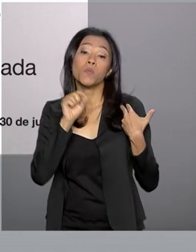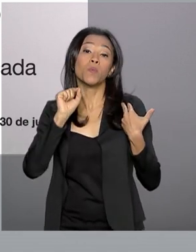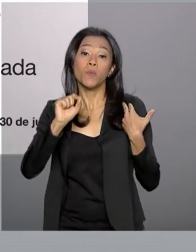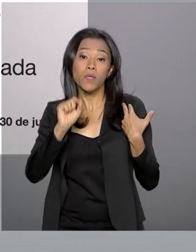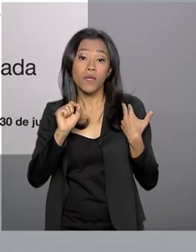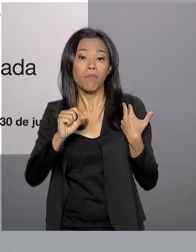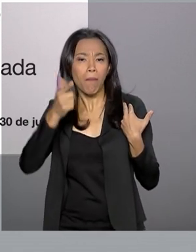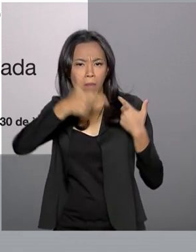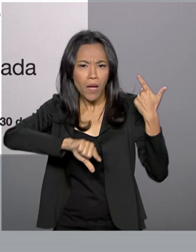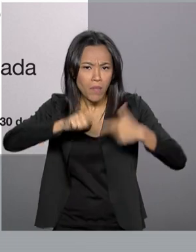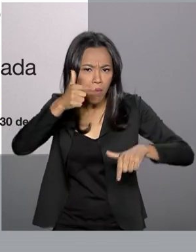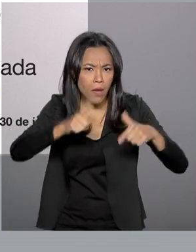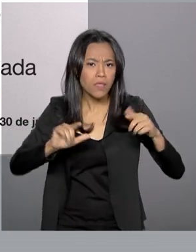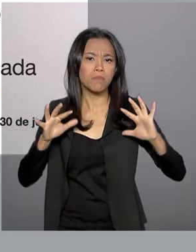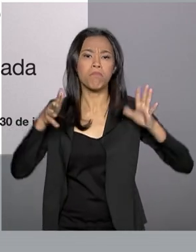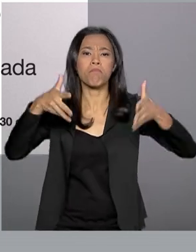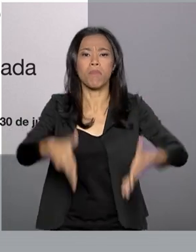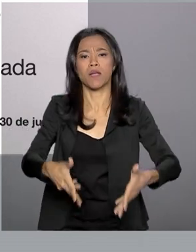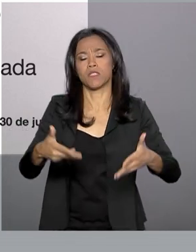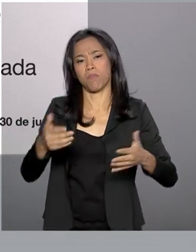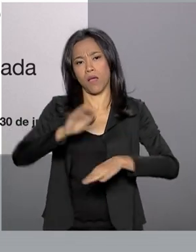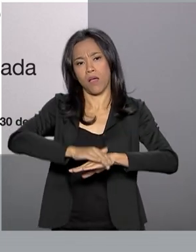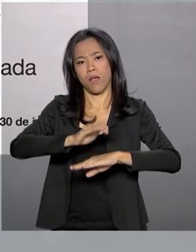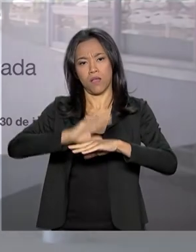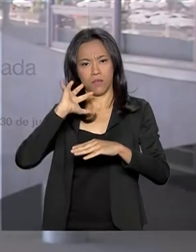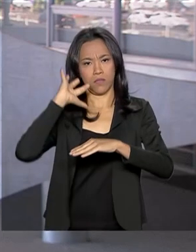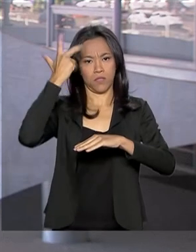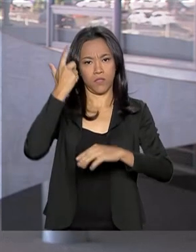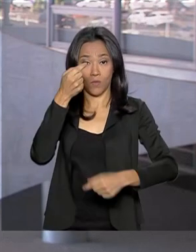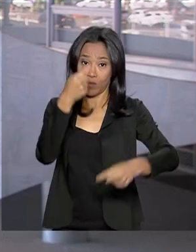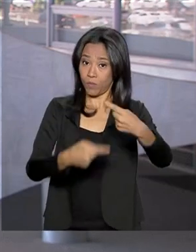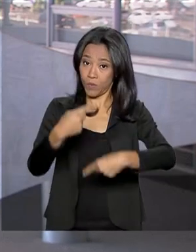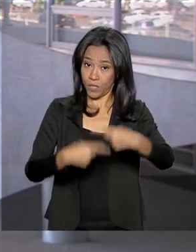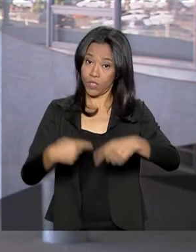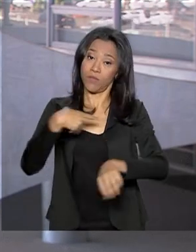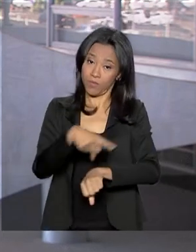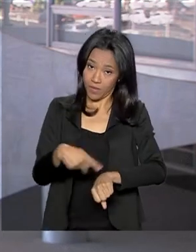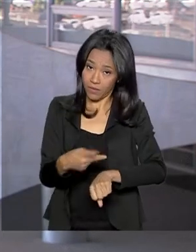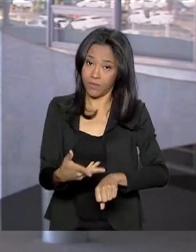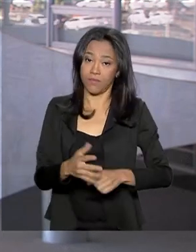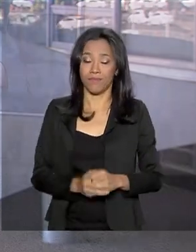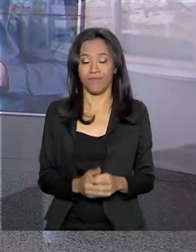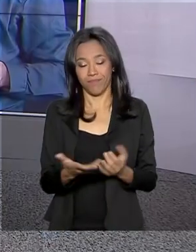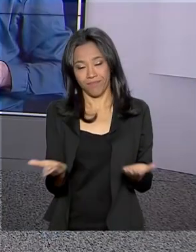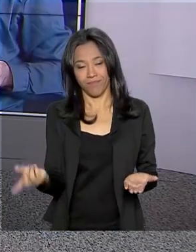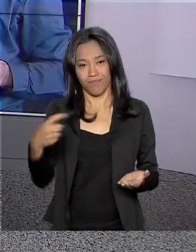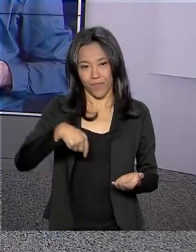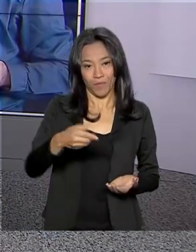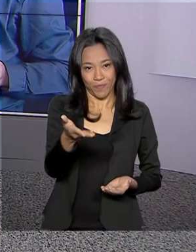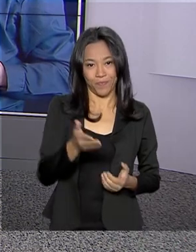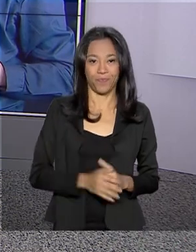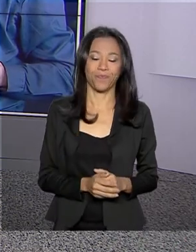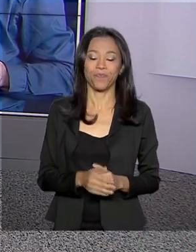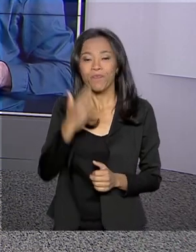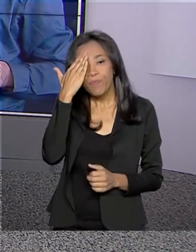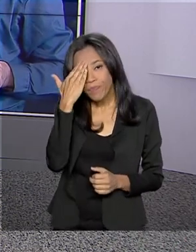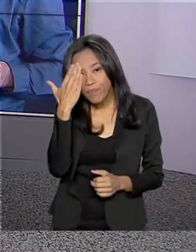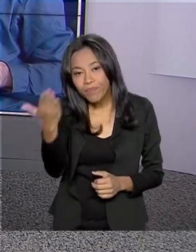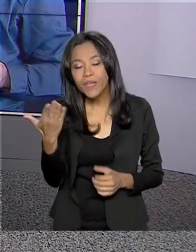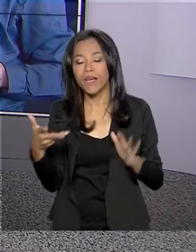incluída cada vez mais nas decisões políticas do país. Eu volto com você aí no estúdio, Carla. Obrigada, Luana, pela sua